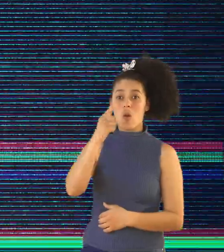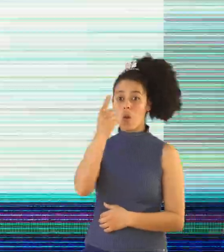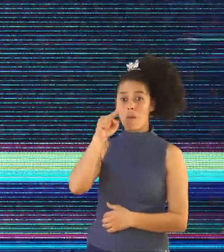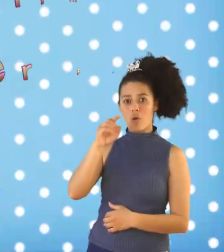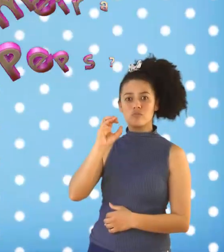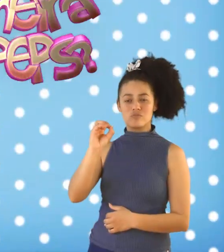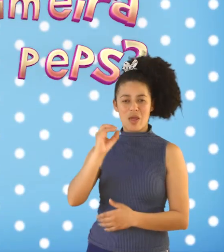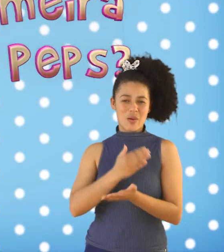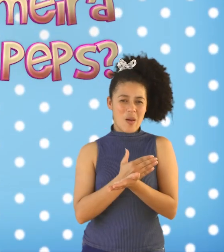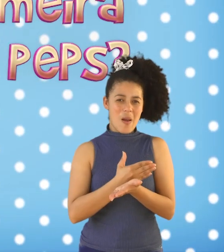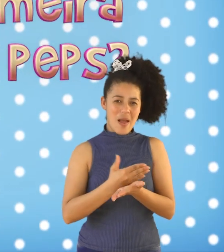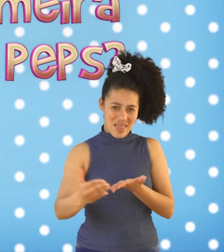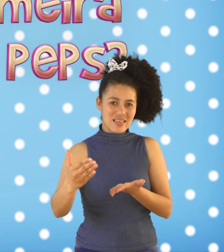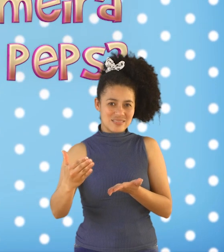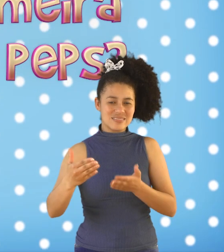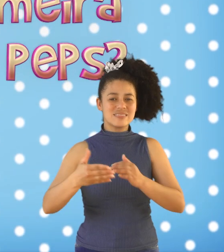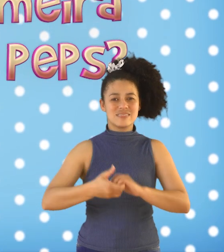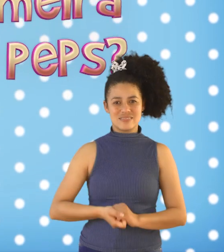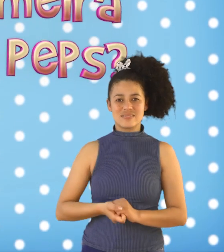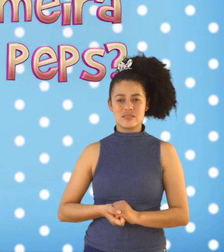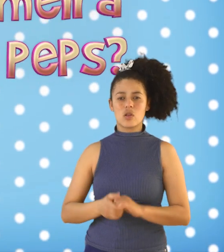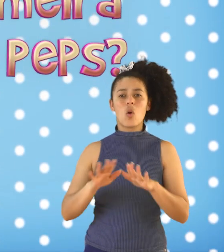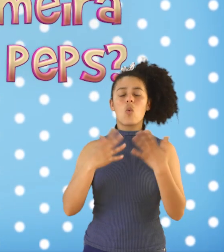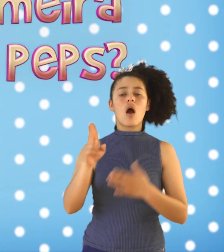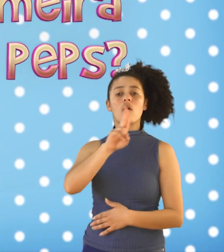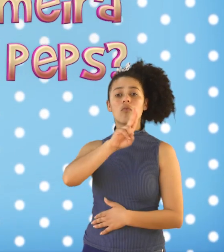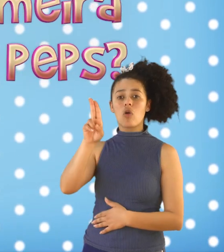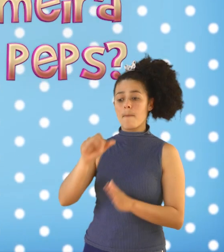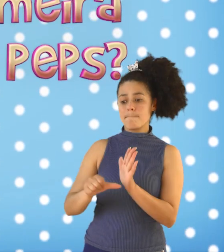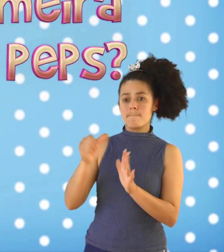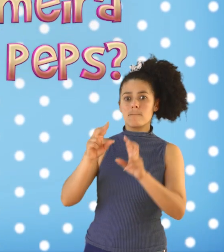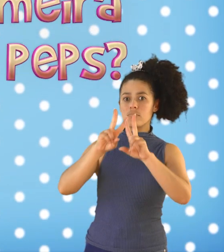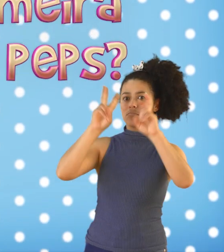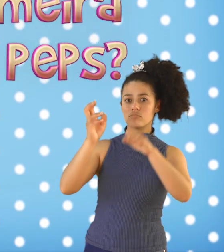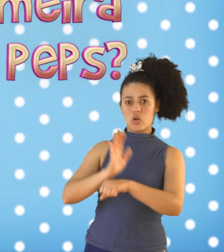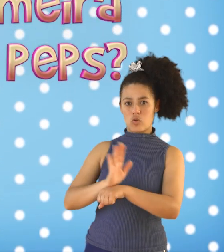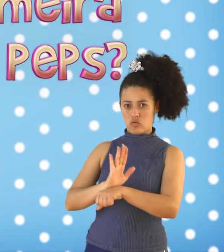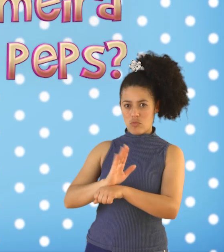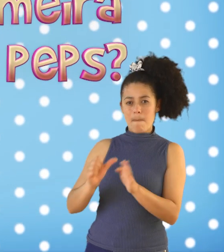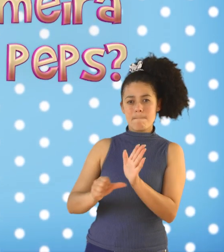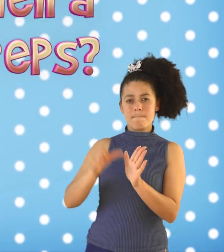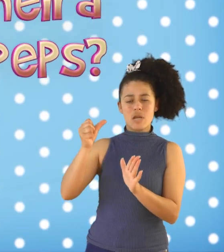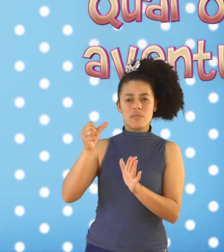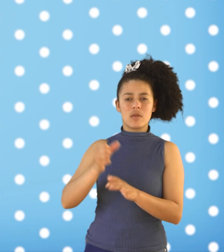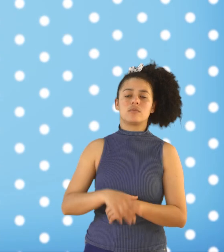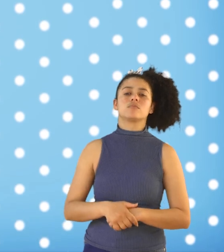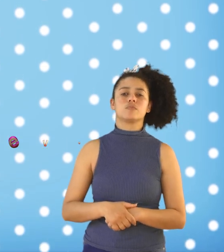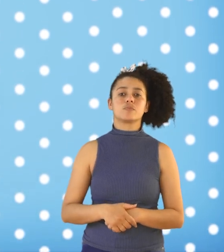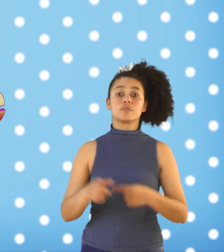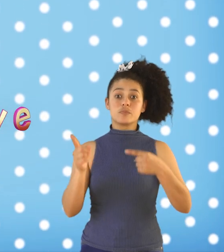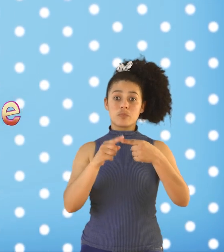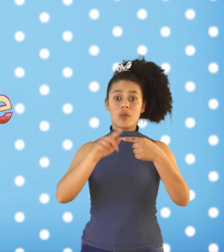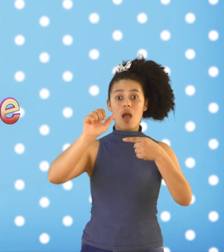pronto! Qual o nome da primeira aventura de Rolê Peps? O episódio de estreia foi...